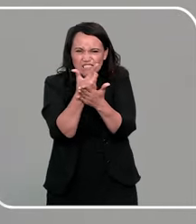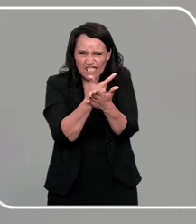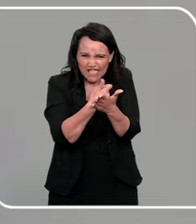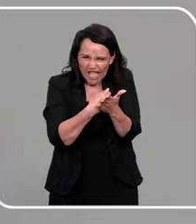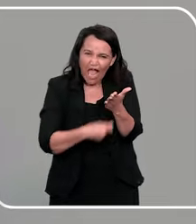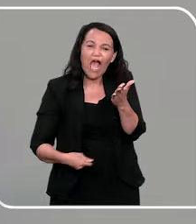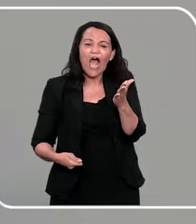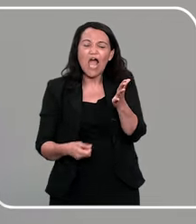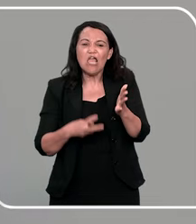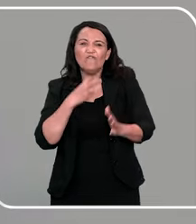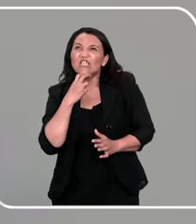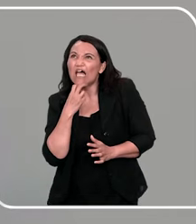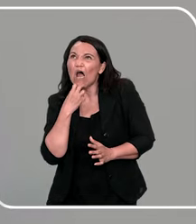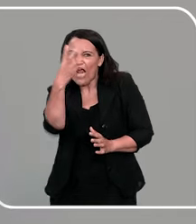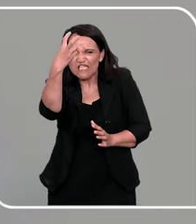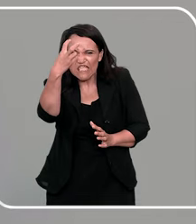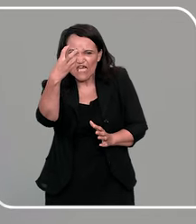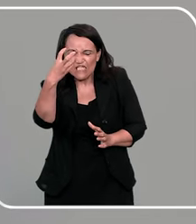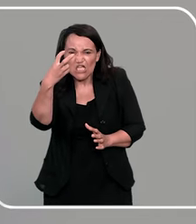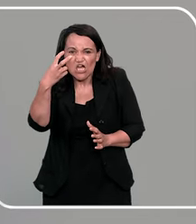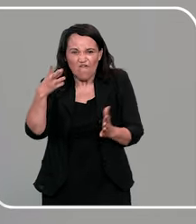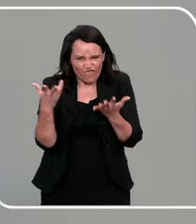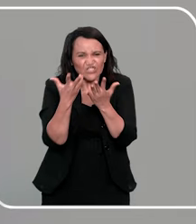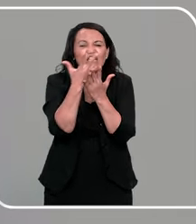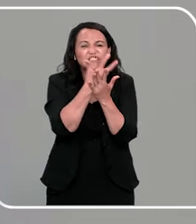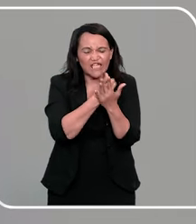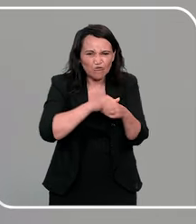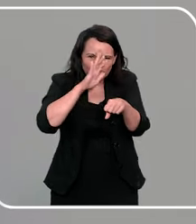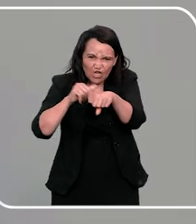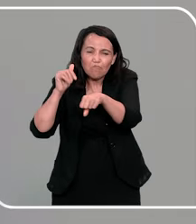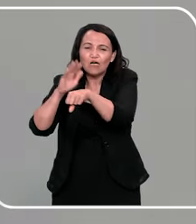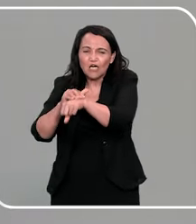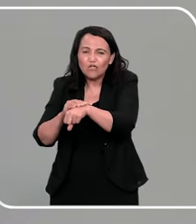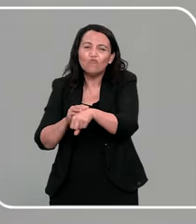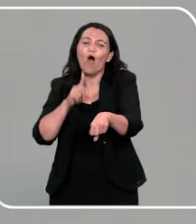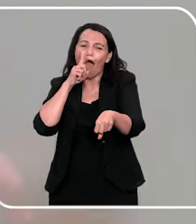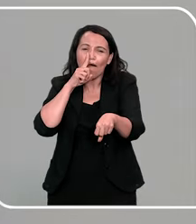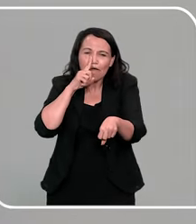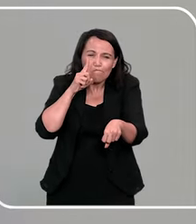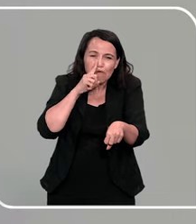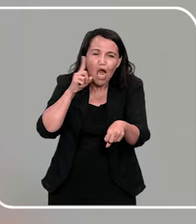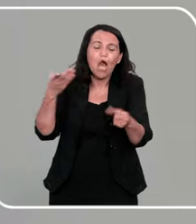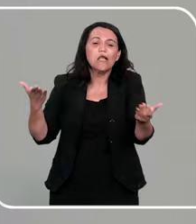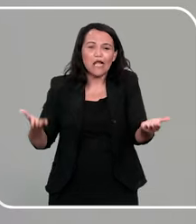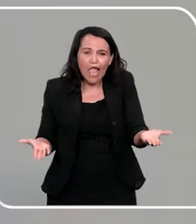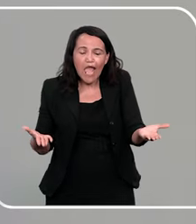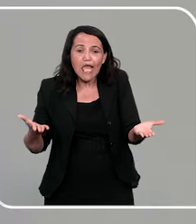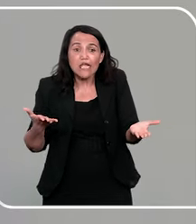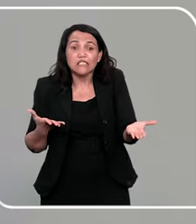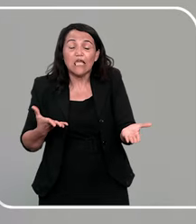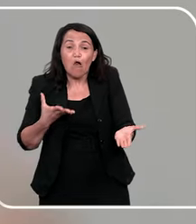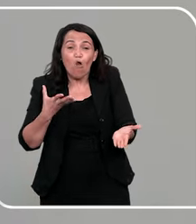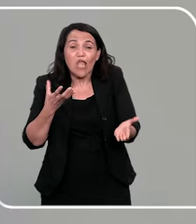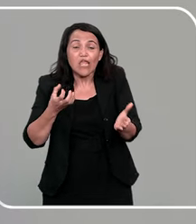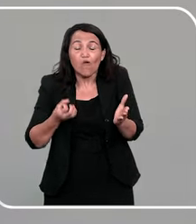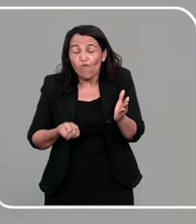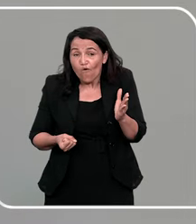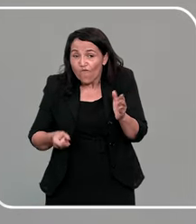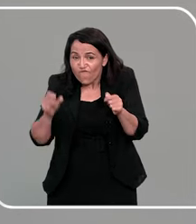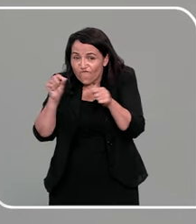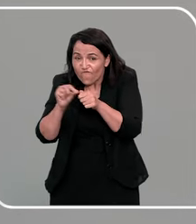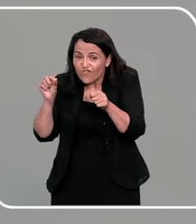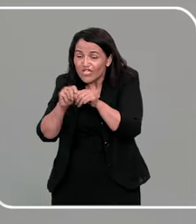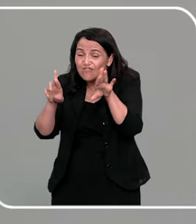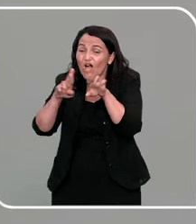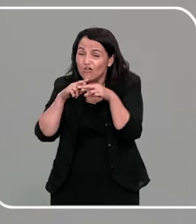ah, eu vou desenhar eu gritando, ah, eu vou desenhar eu chamando a mamãe, e assim, criar de forma lúdica espaços que você possa